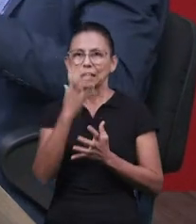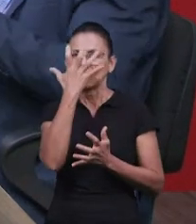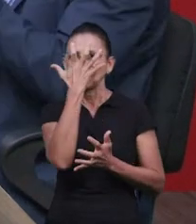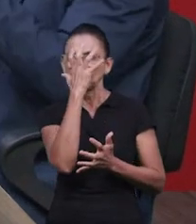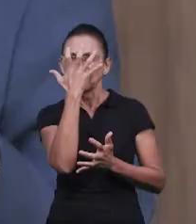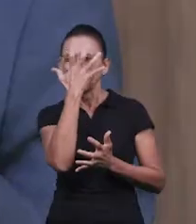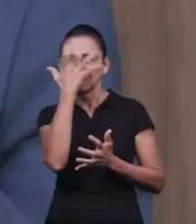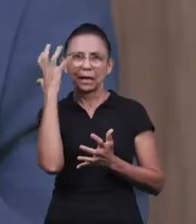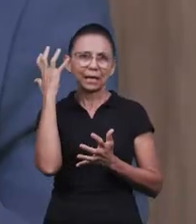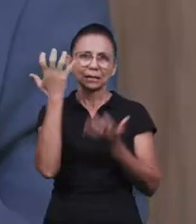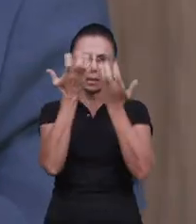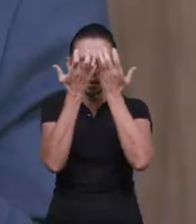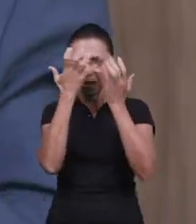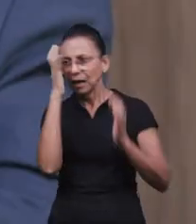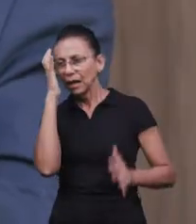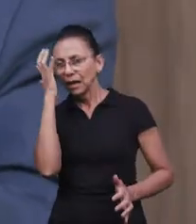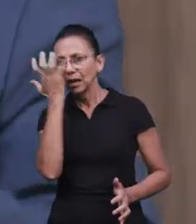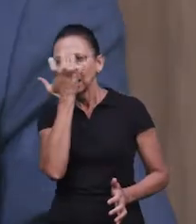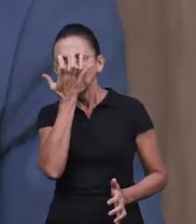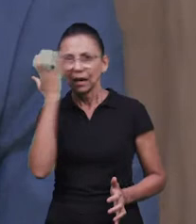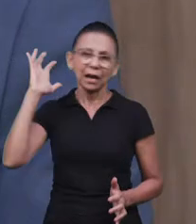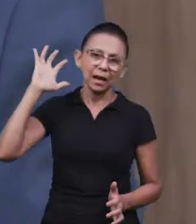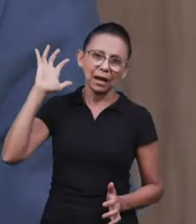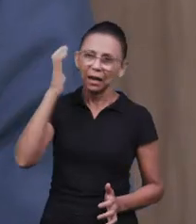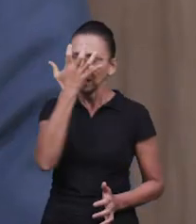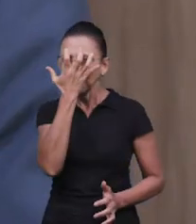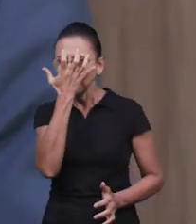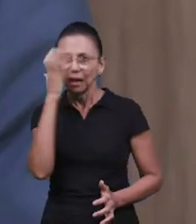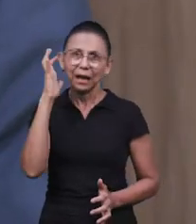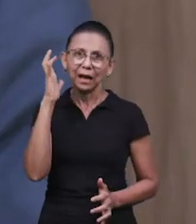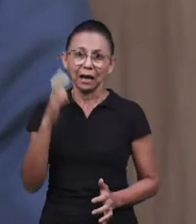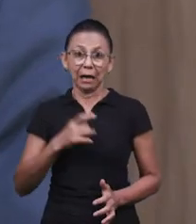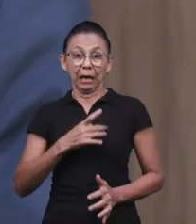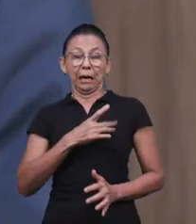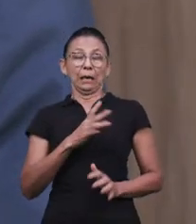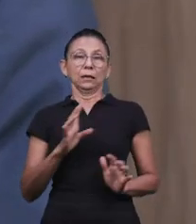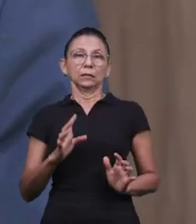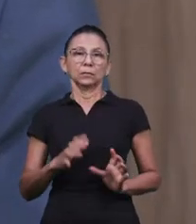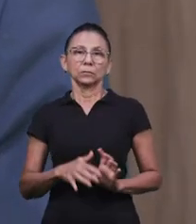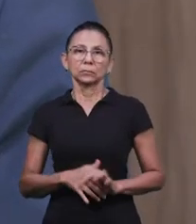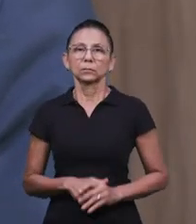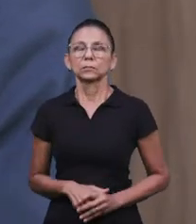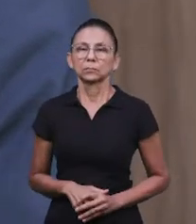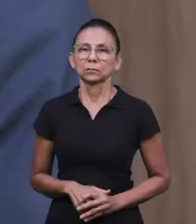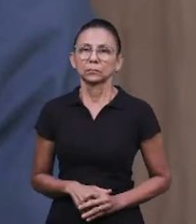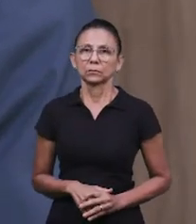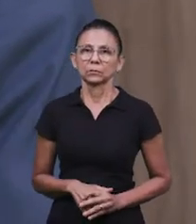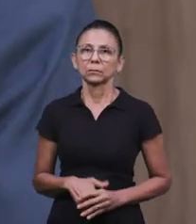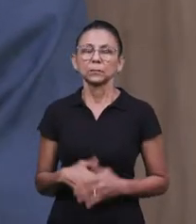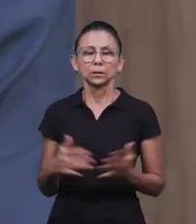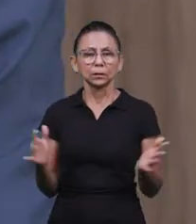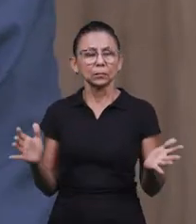com máscara, com não sei o quê, é uma representatividade muito forte, maligna. Então, a tem que entender isso. Então, é uma questão, nós queremos